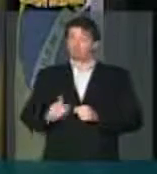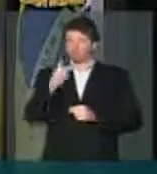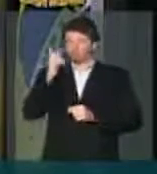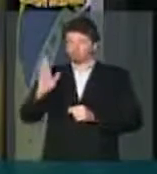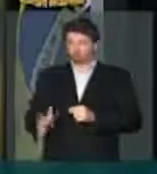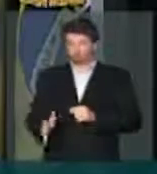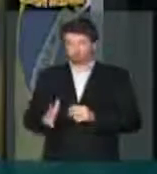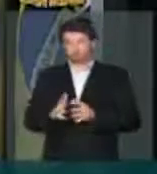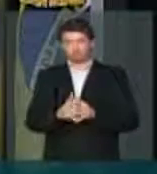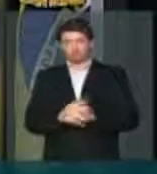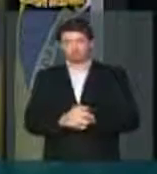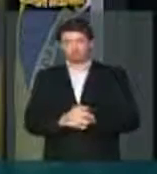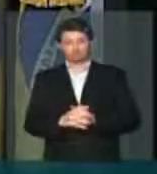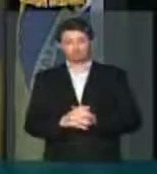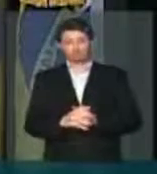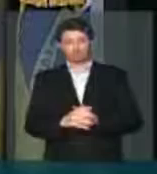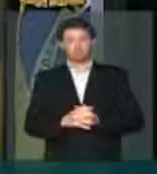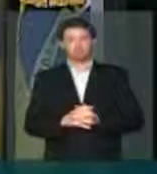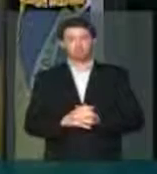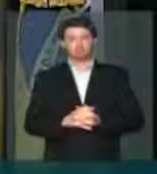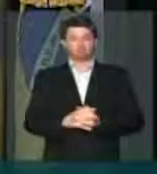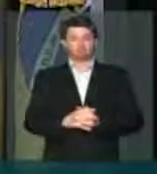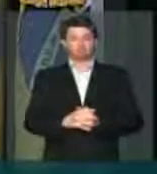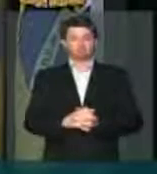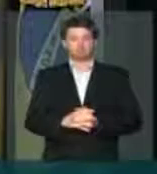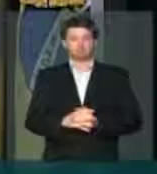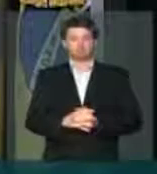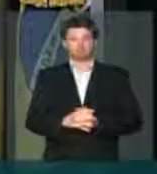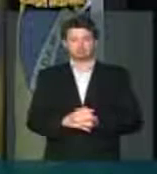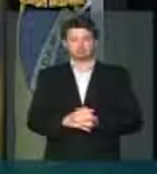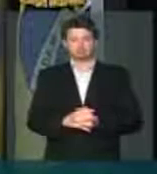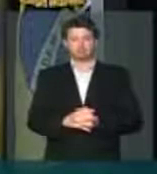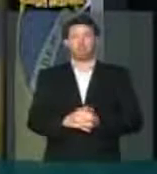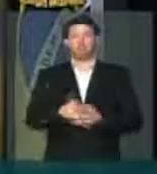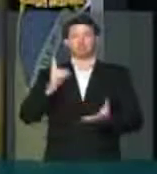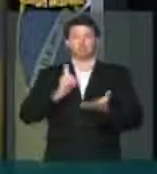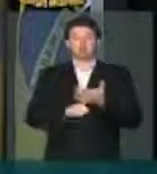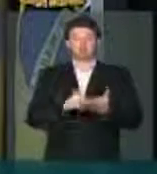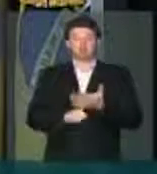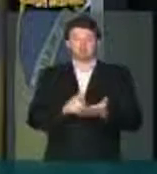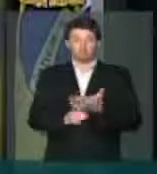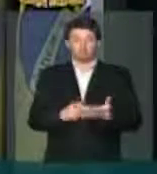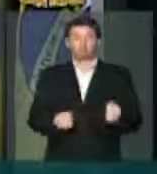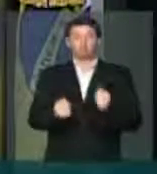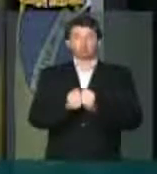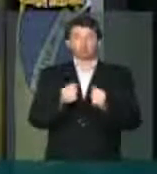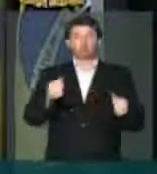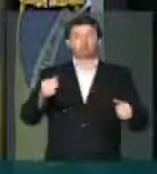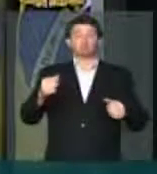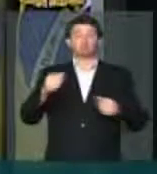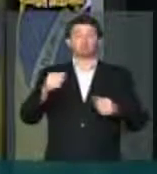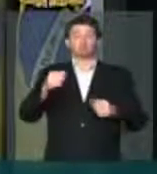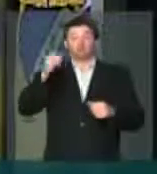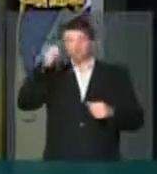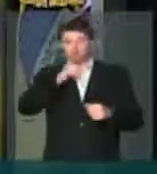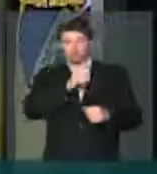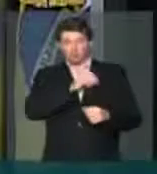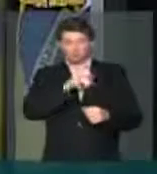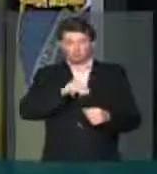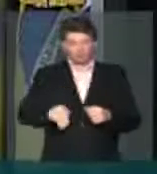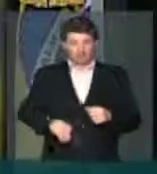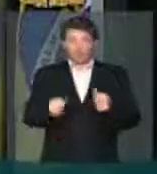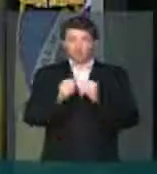que combinou com a ministra uma audiência entre ela e o presidente do Supremo,